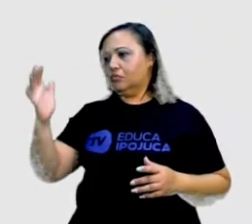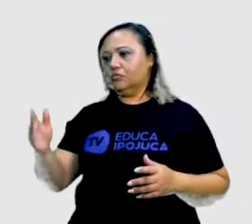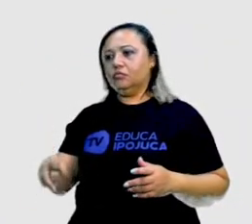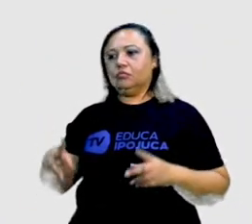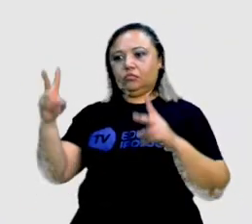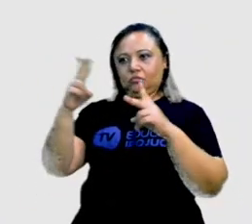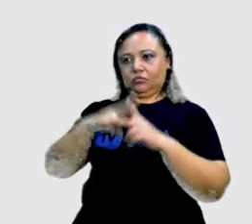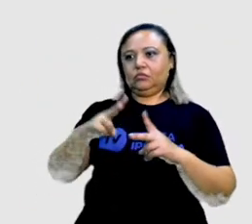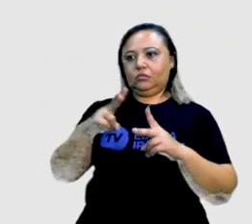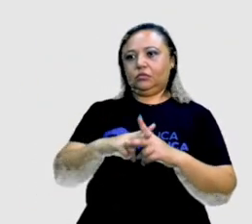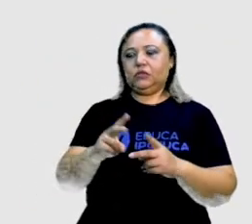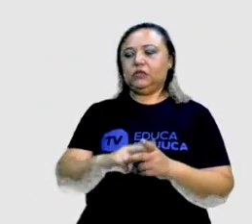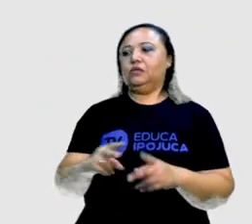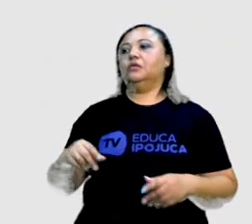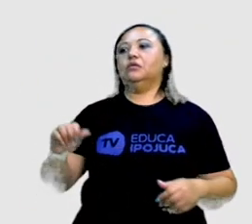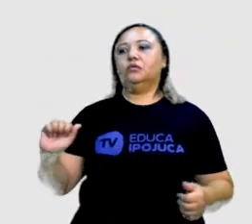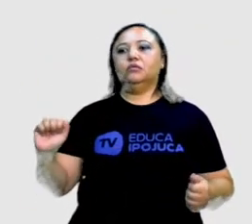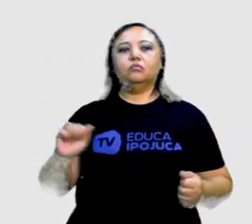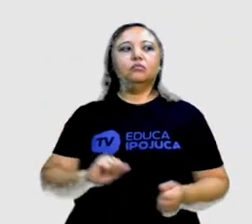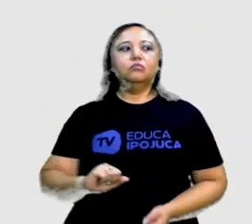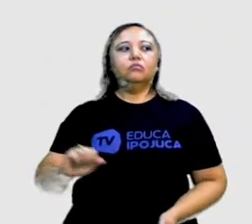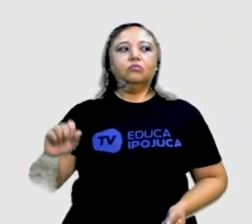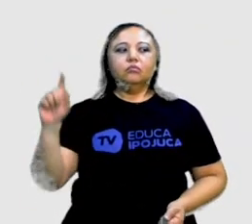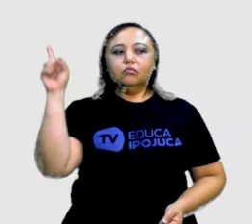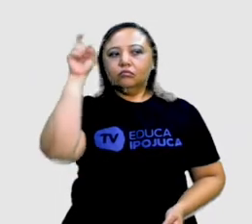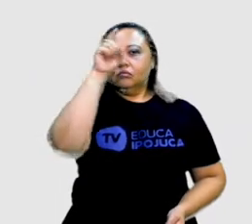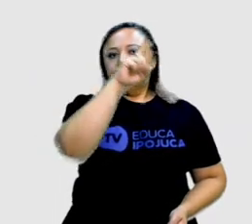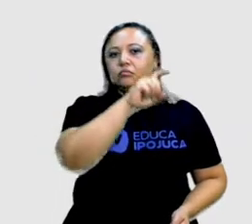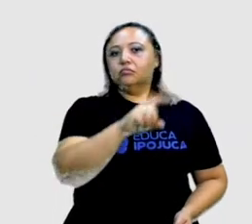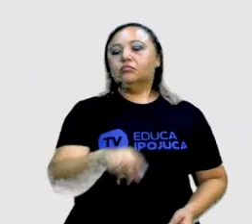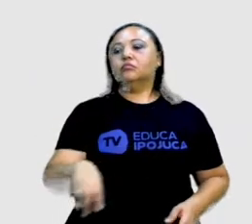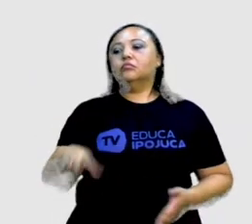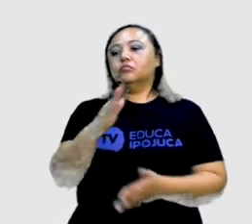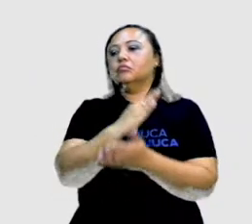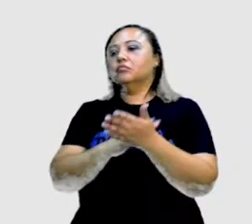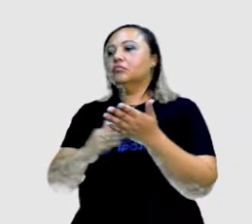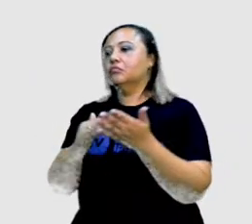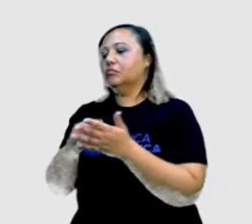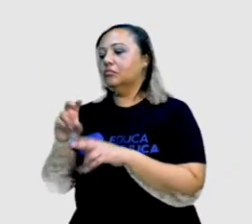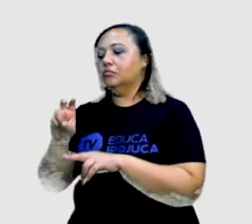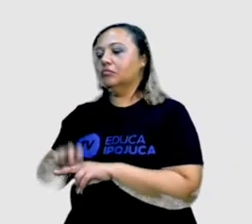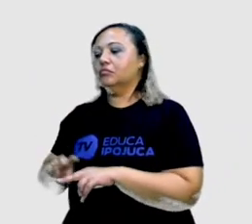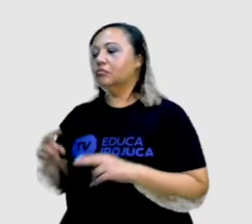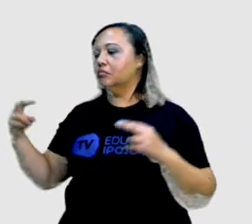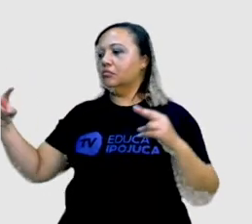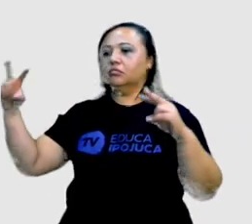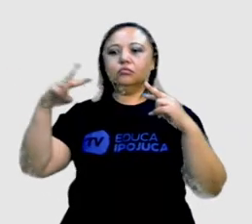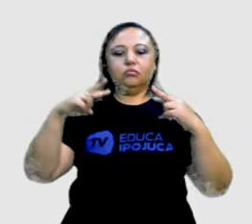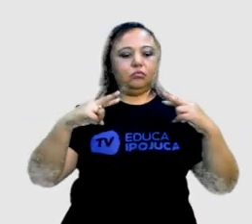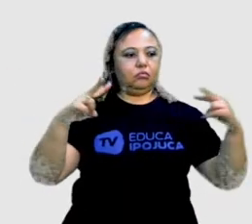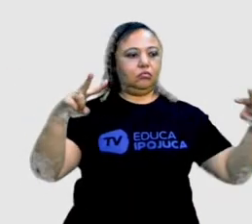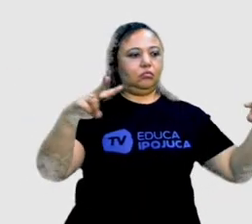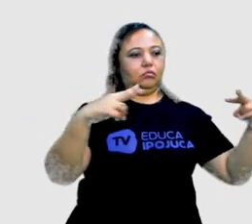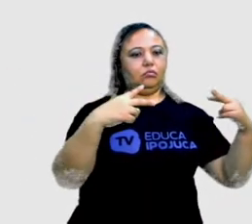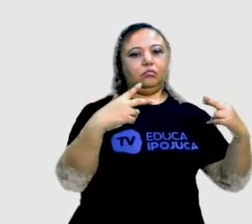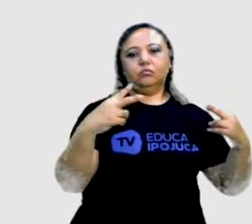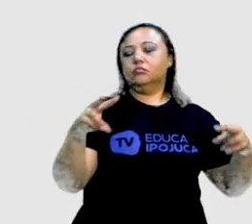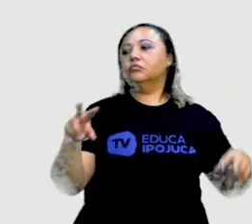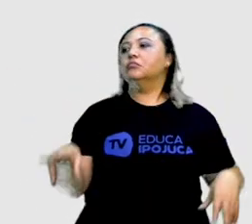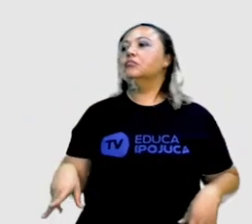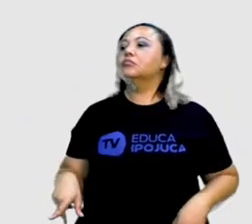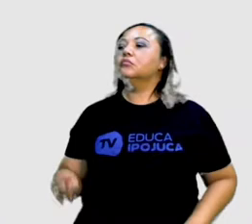Os alunos se entreolham e se sentam pensativos. A professora olha com